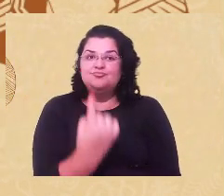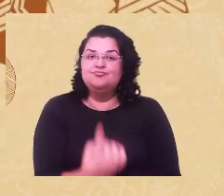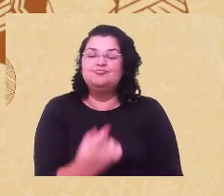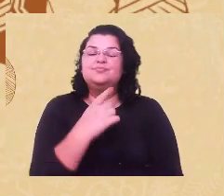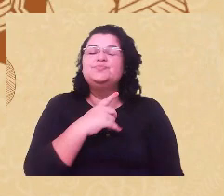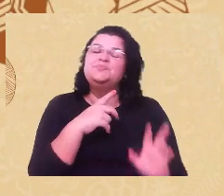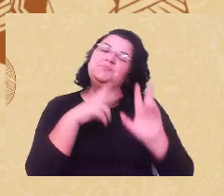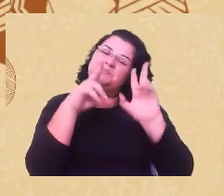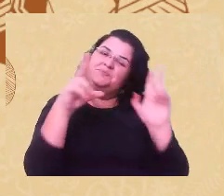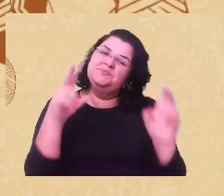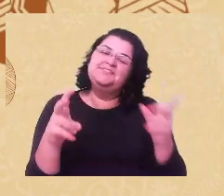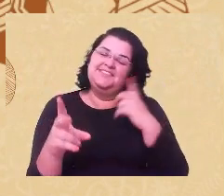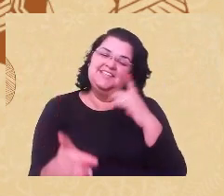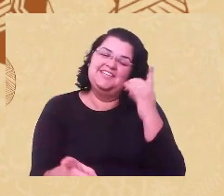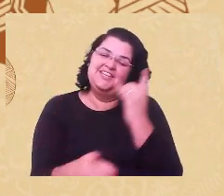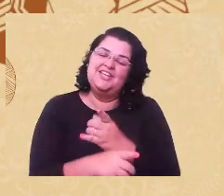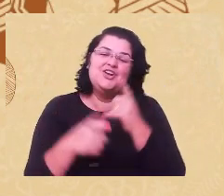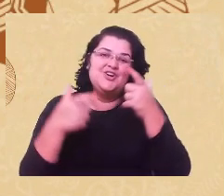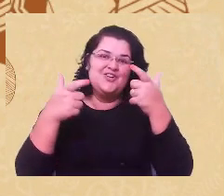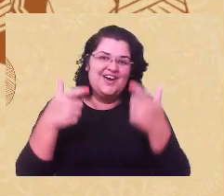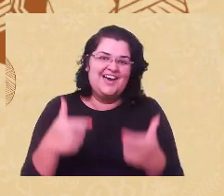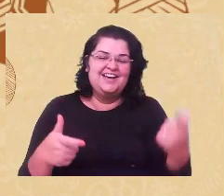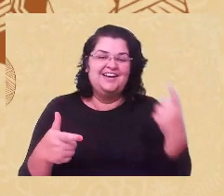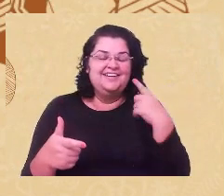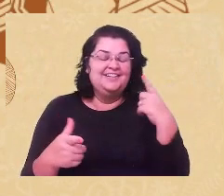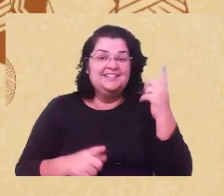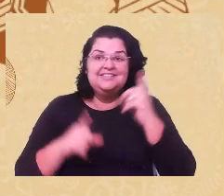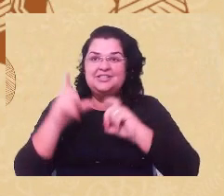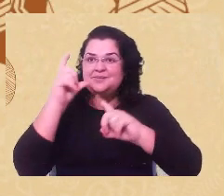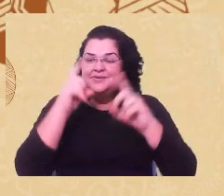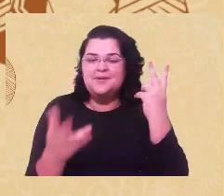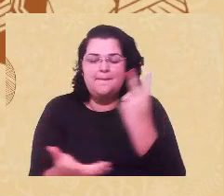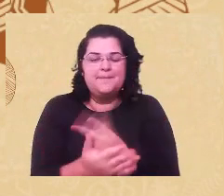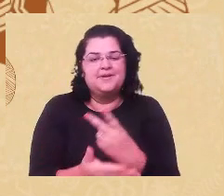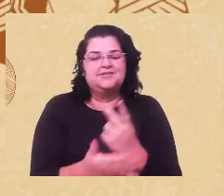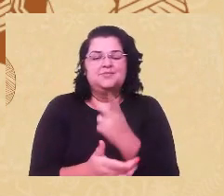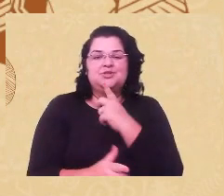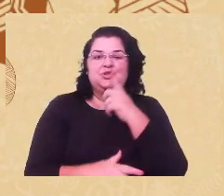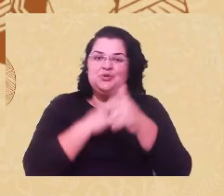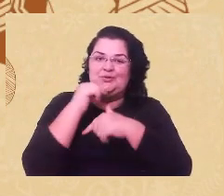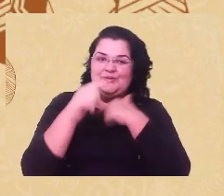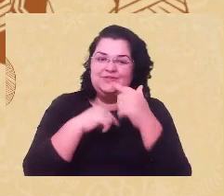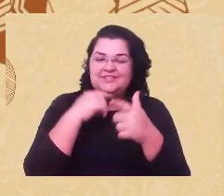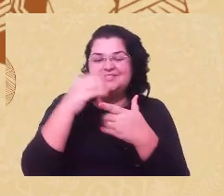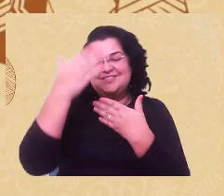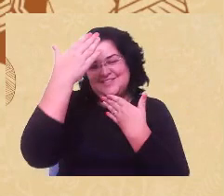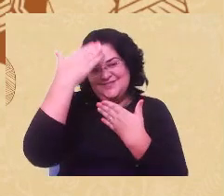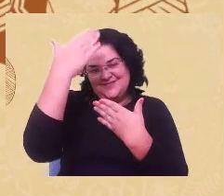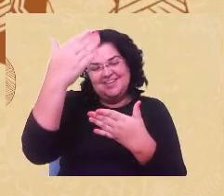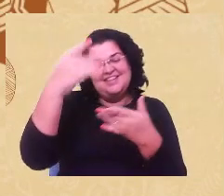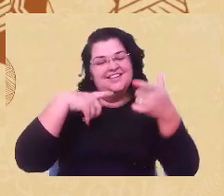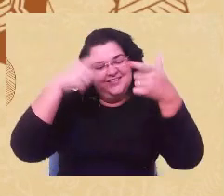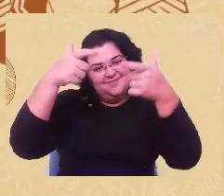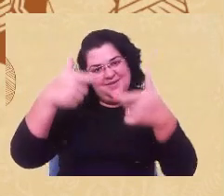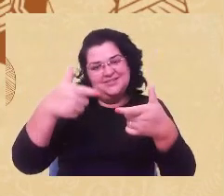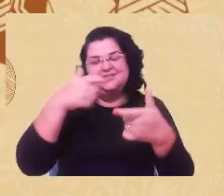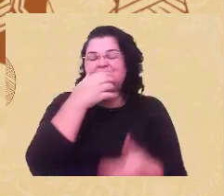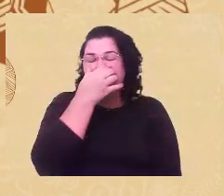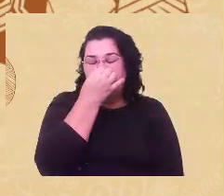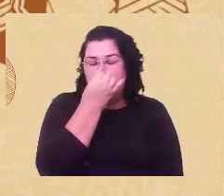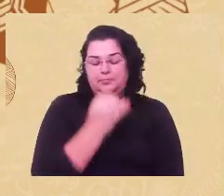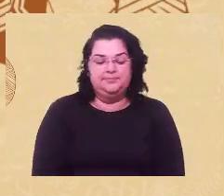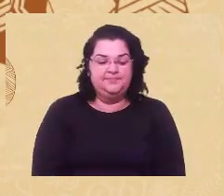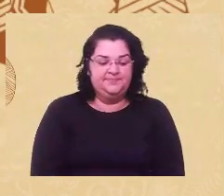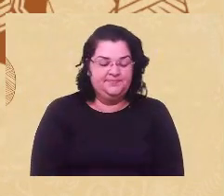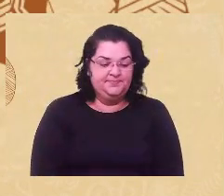encontrado lugar aqui para se expressar e colocar as dúvidas, então, gratidão por esse espaço. Vou começar